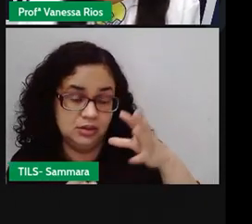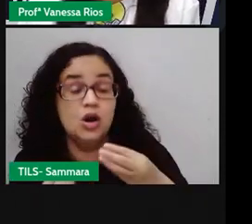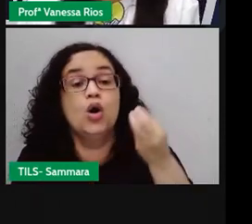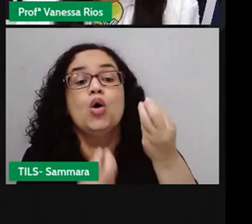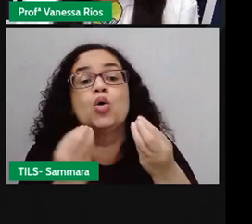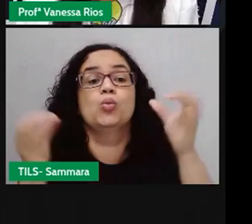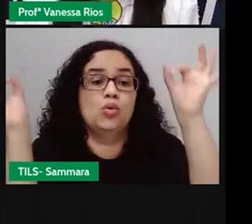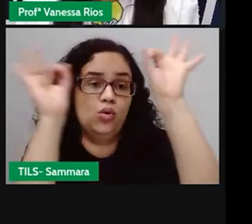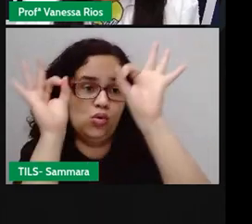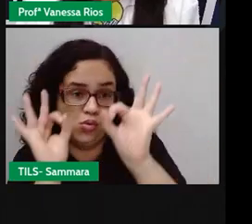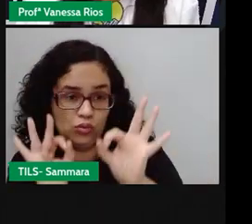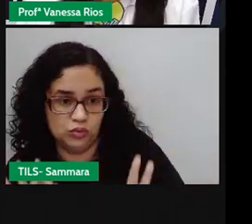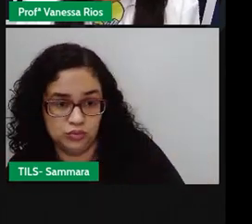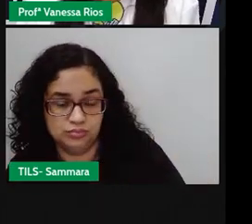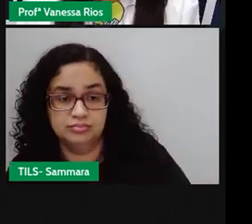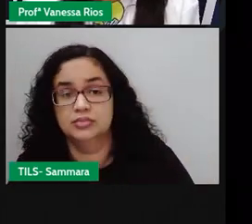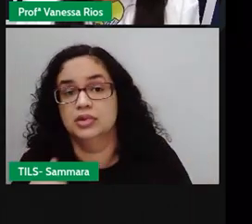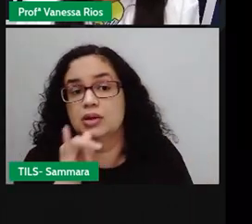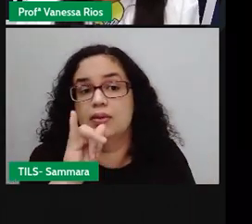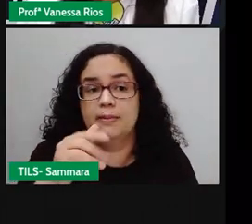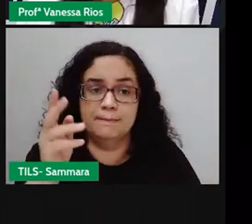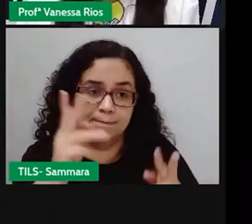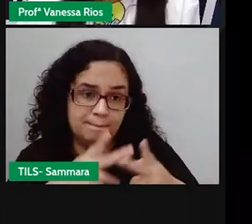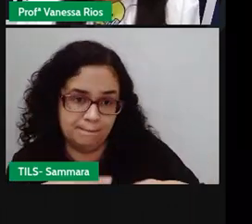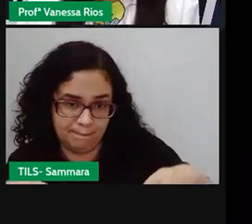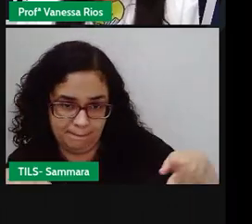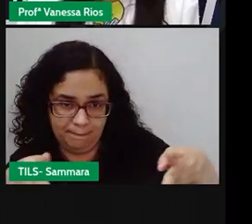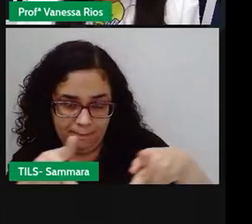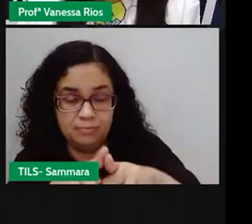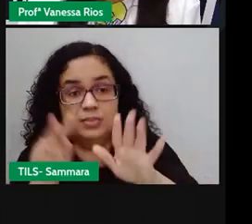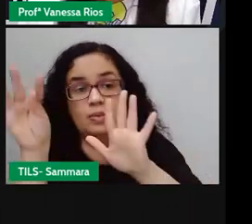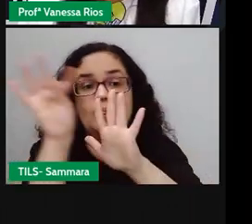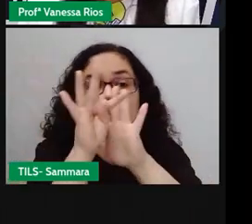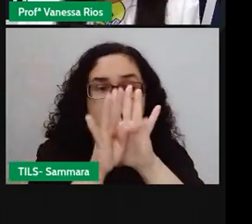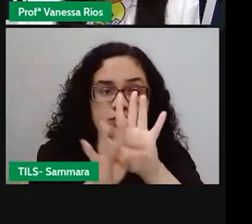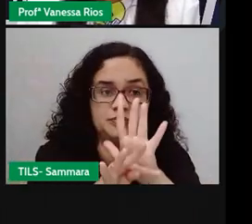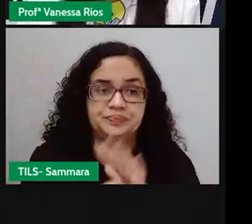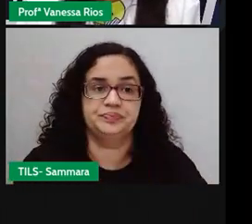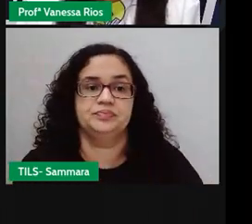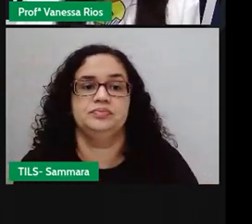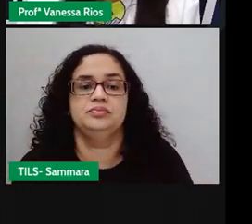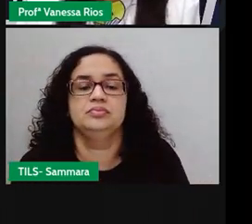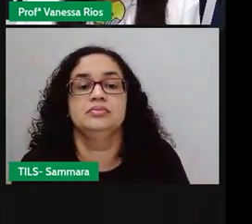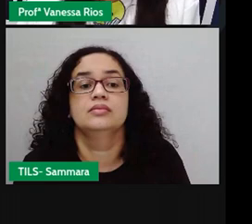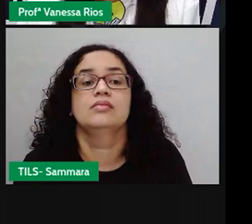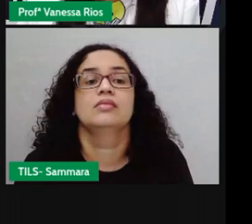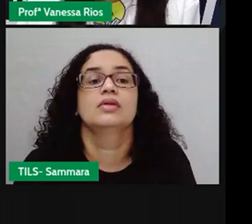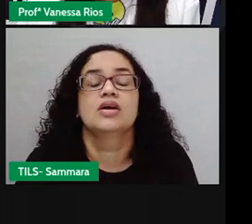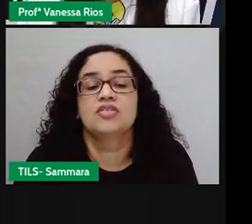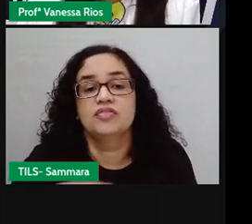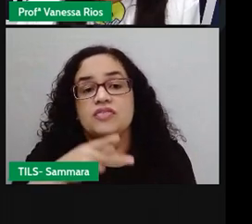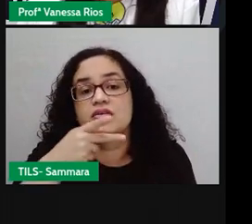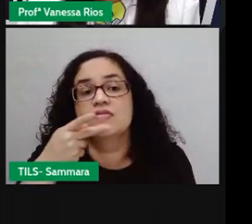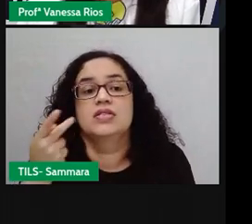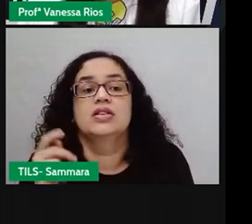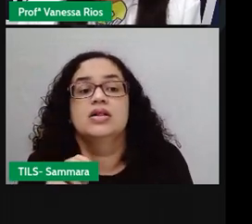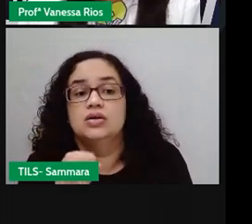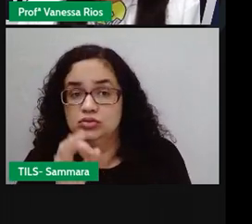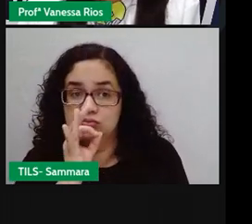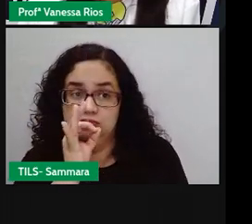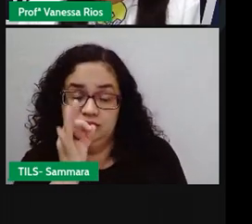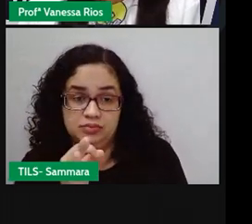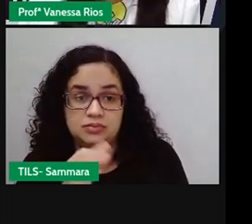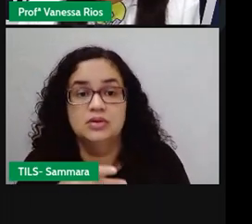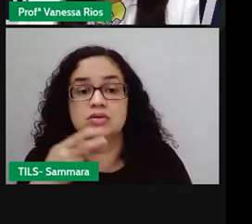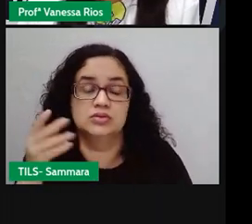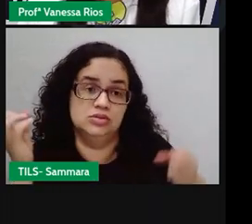organizar um conto popular. Que é um texto narrativo. Mas a gente vai falar agora dos discursos,